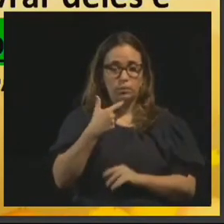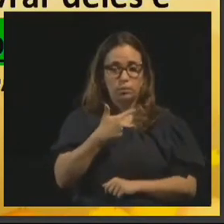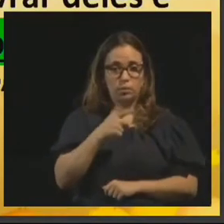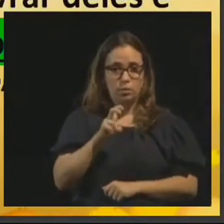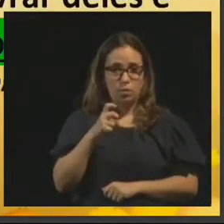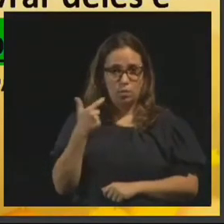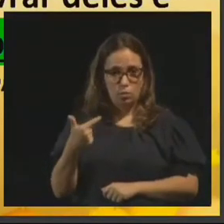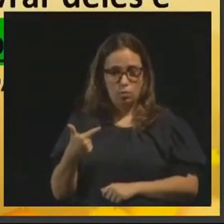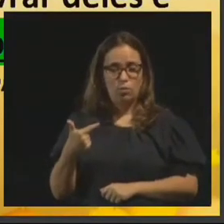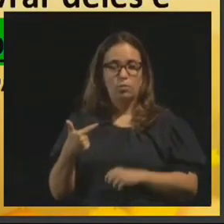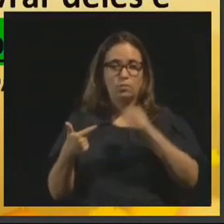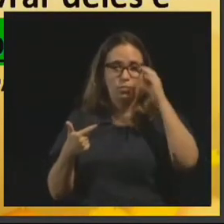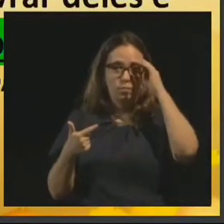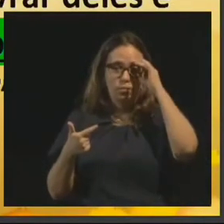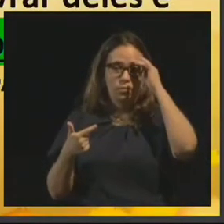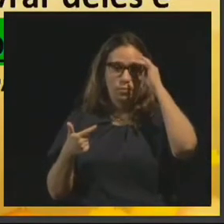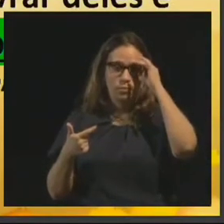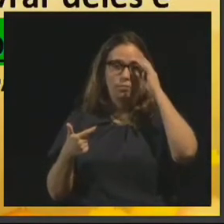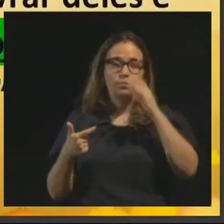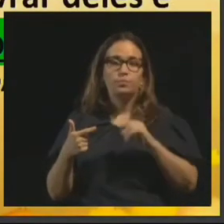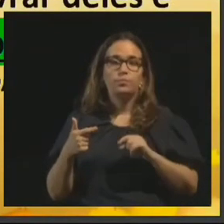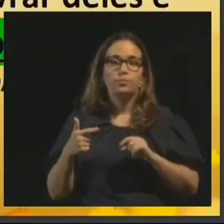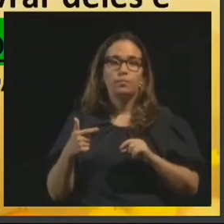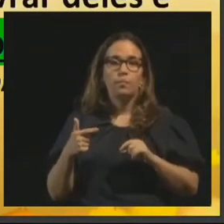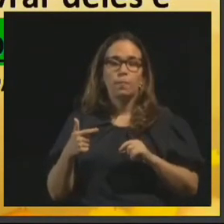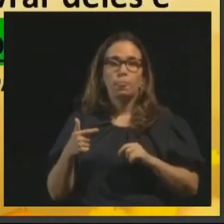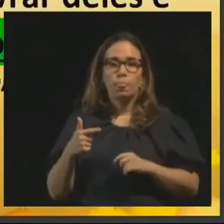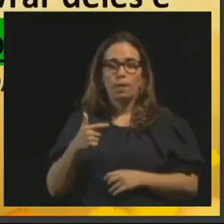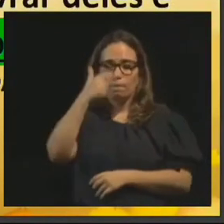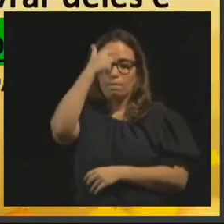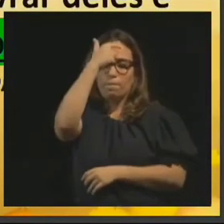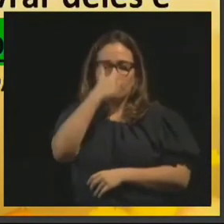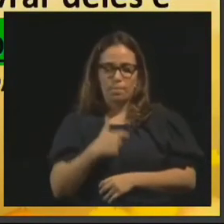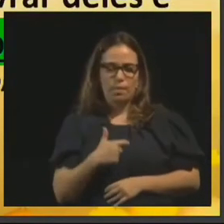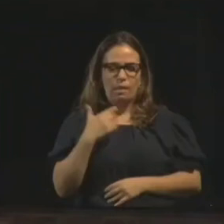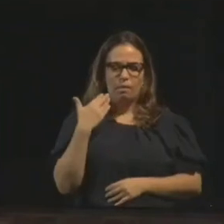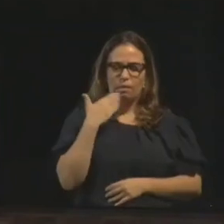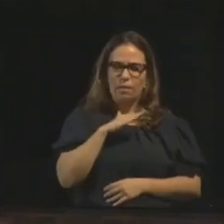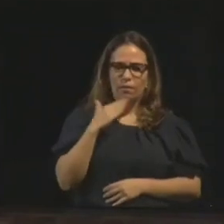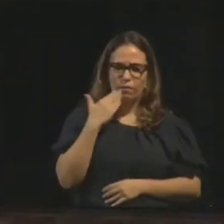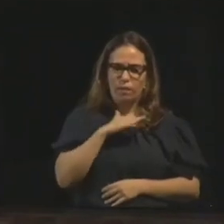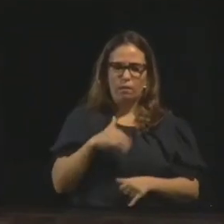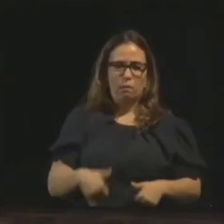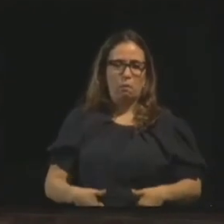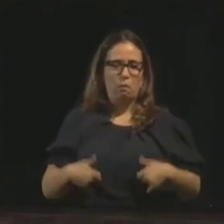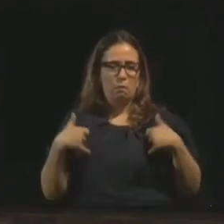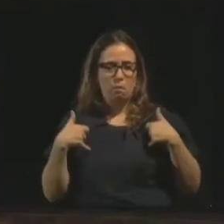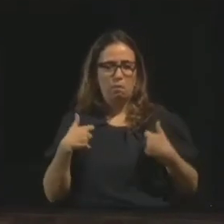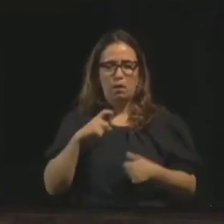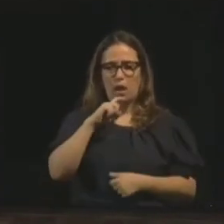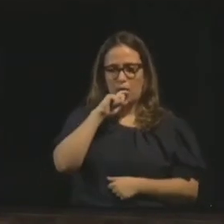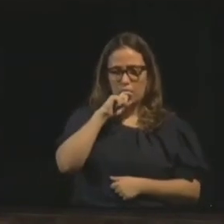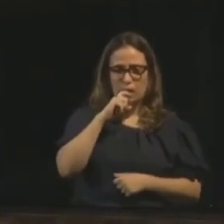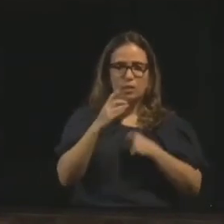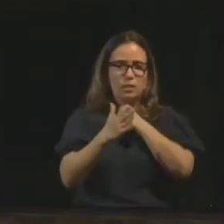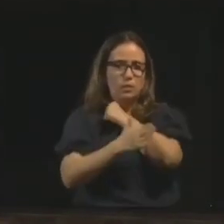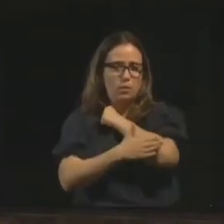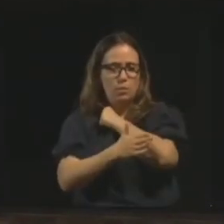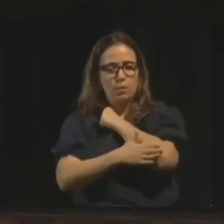que fica dito um ensinamento de grande alcance, que as imperfeições morais, ou seja, os nossos defeitos, orgulho, egoísmo, inveja, ciúme,